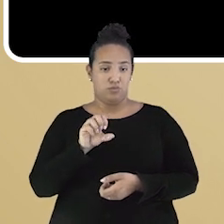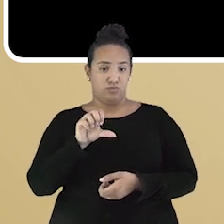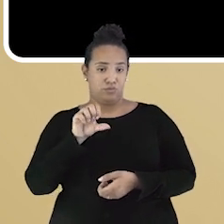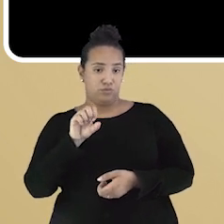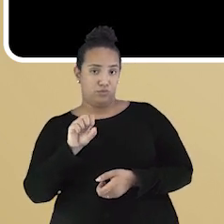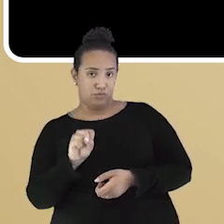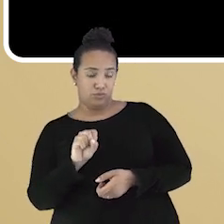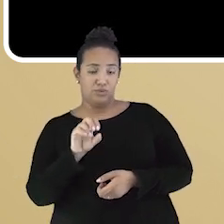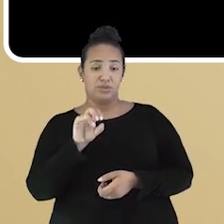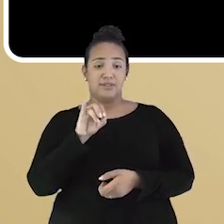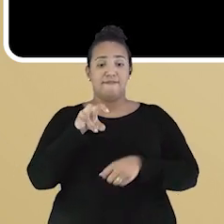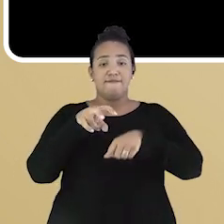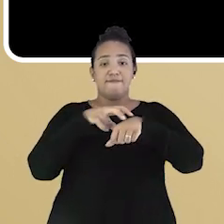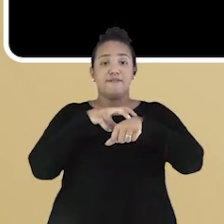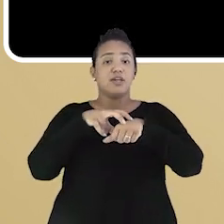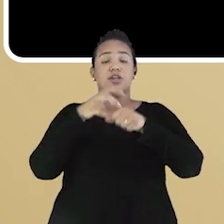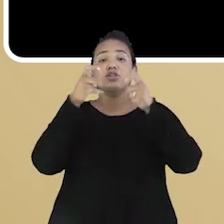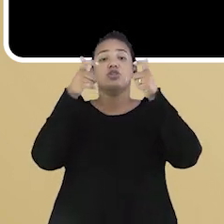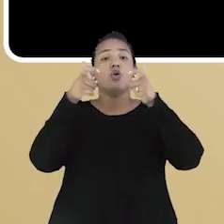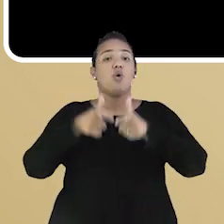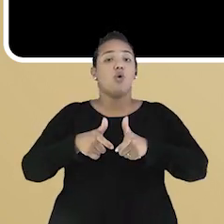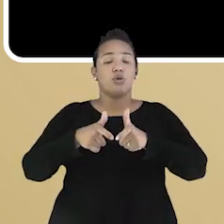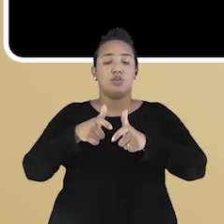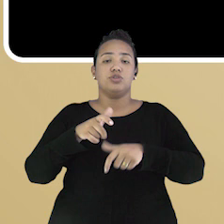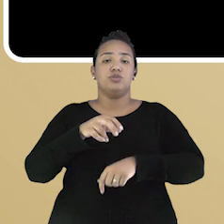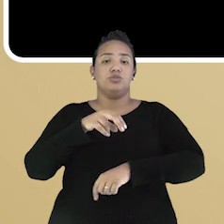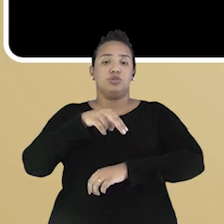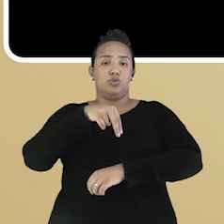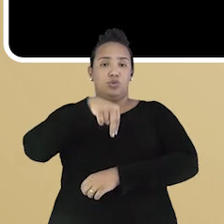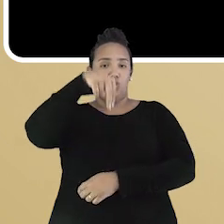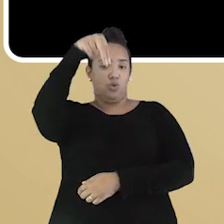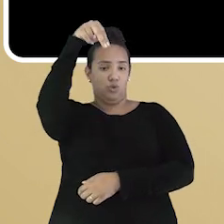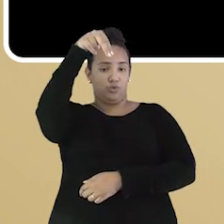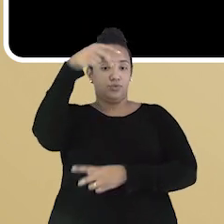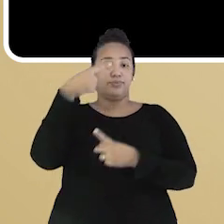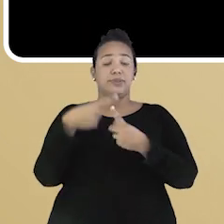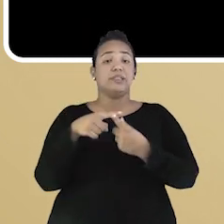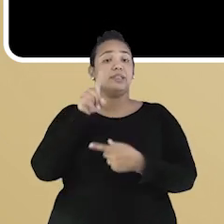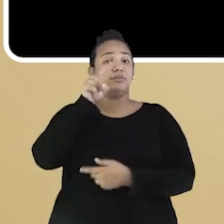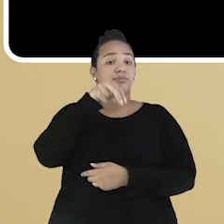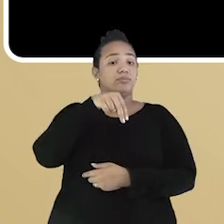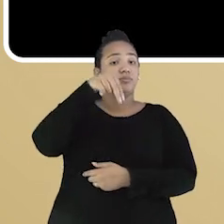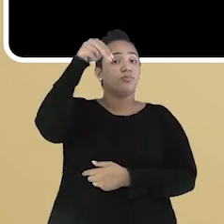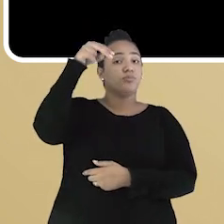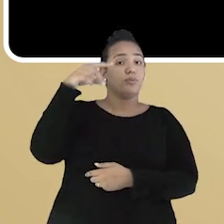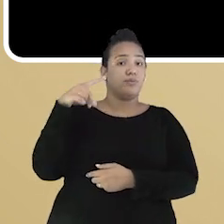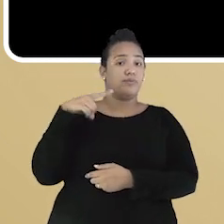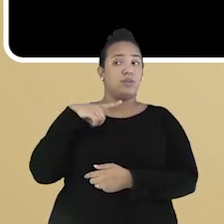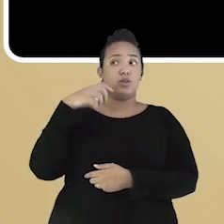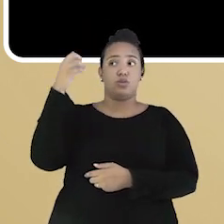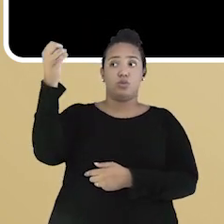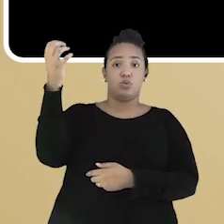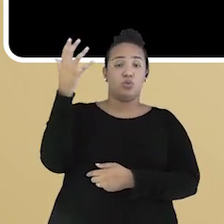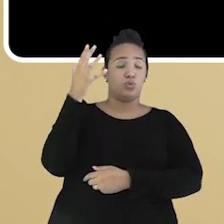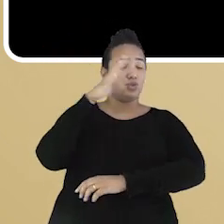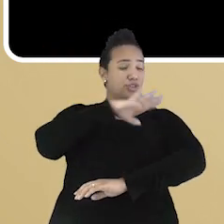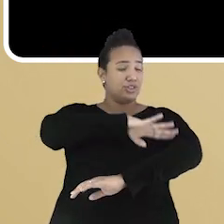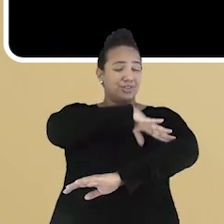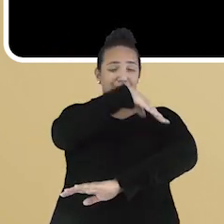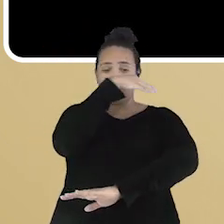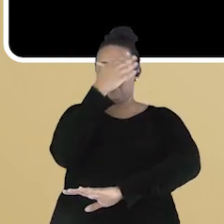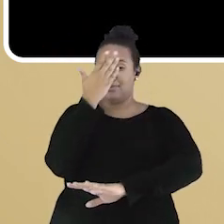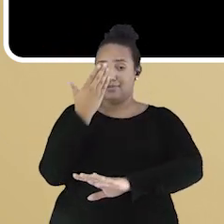verdes na parte norte, em especial porque a parte norte recebe luz ao longo do dia